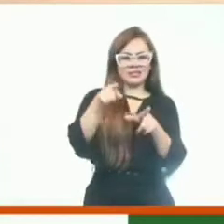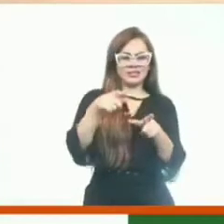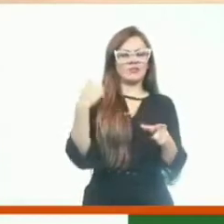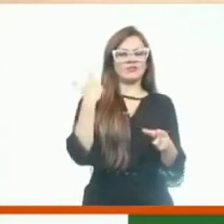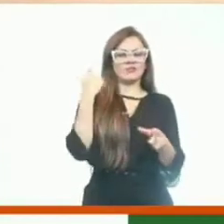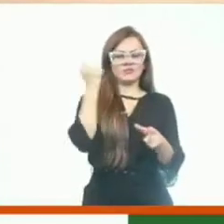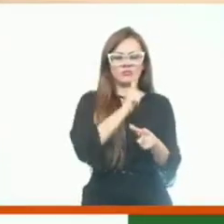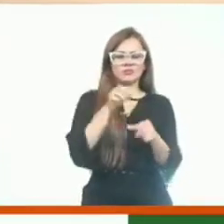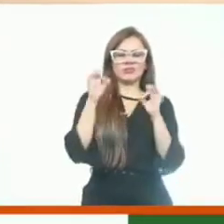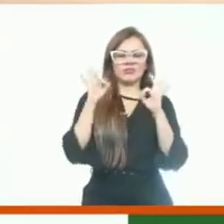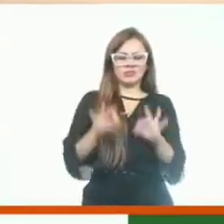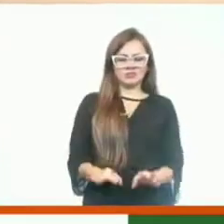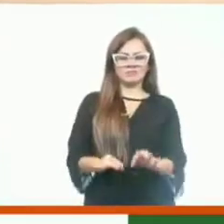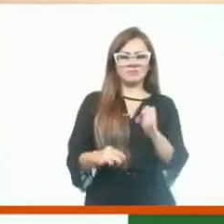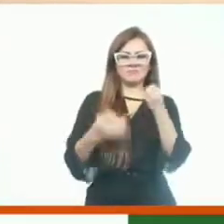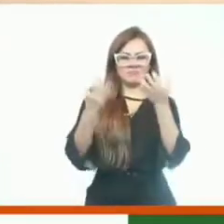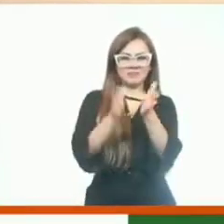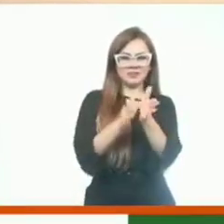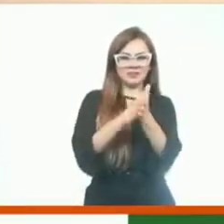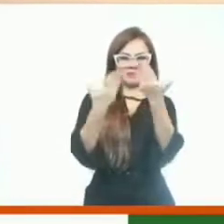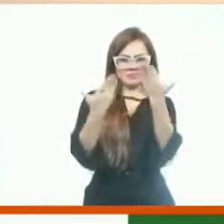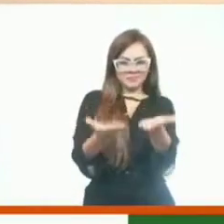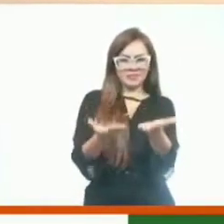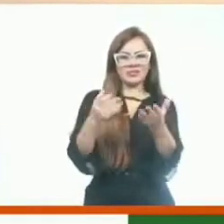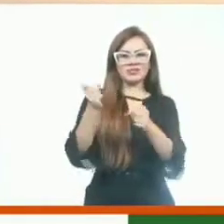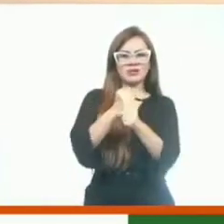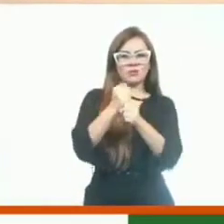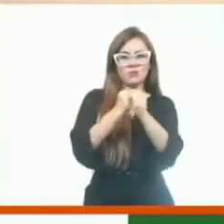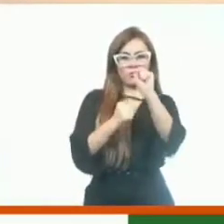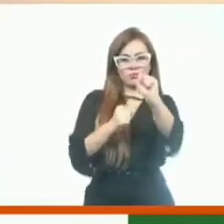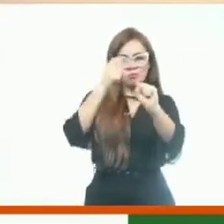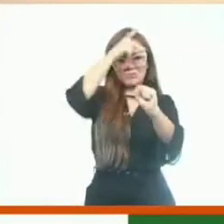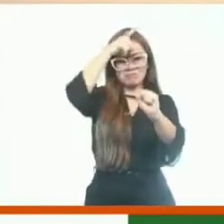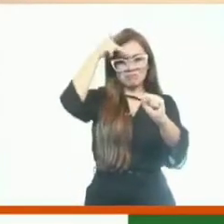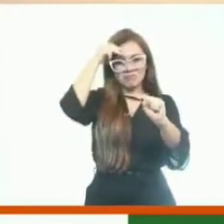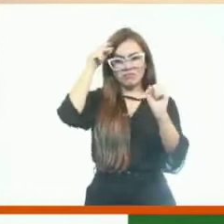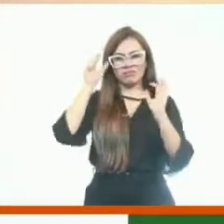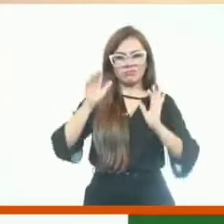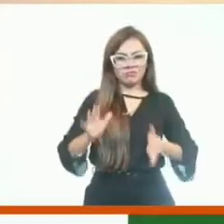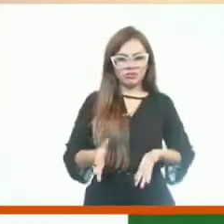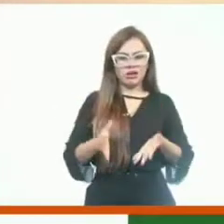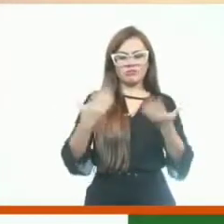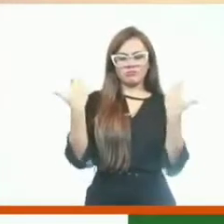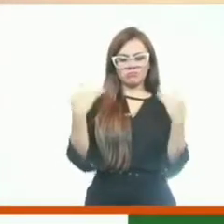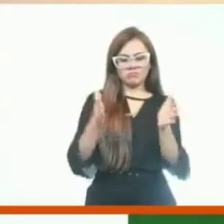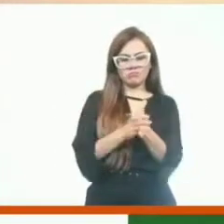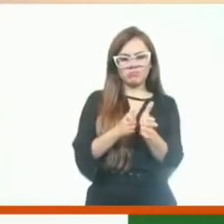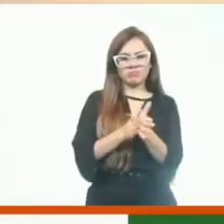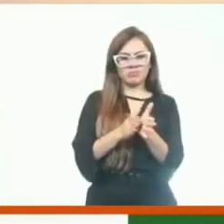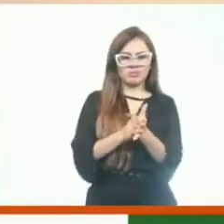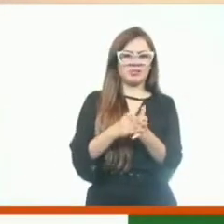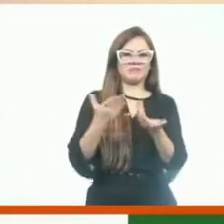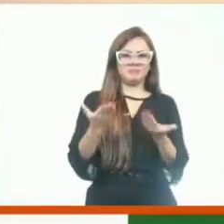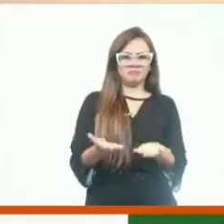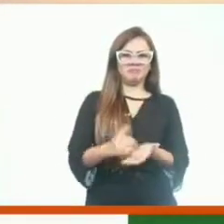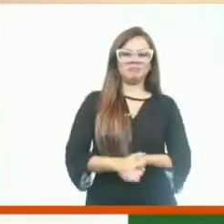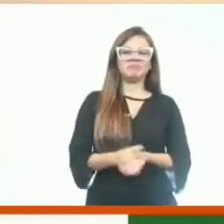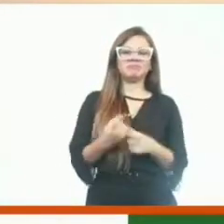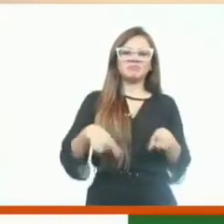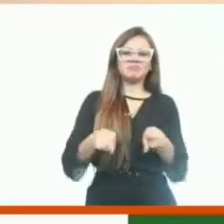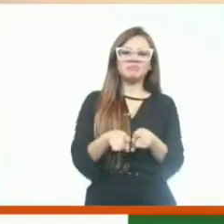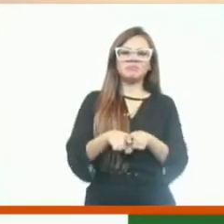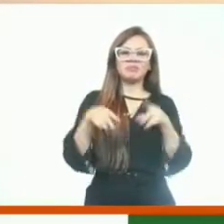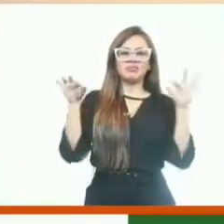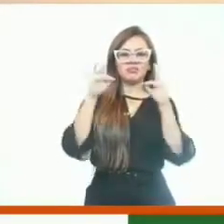cumprido, muito bem cumprido, esses oito anos à frente da Prefeitura Municipal de Acaraú. E também fico muito